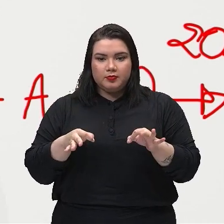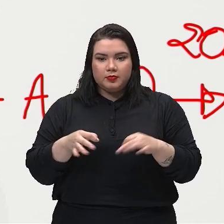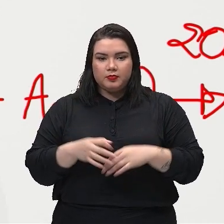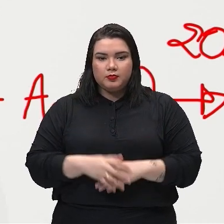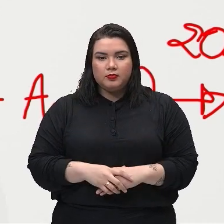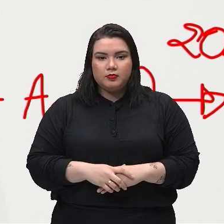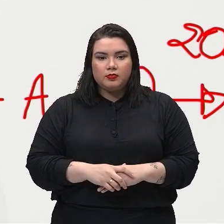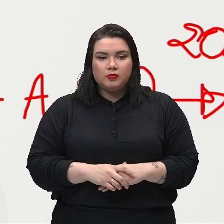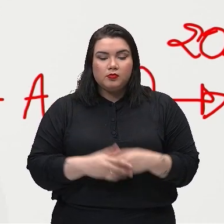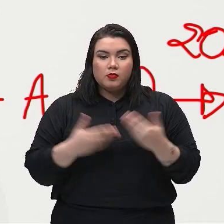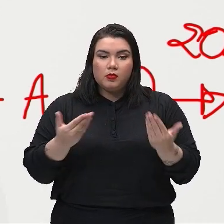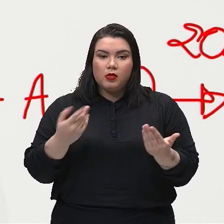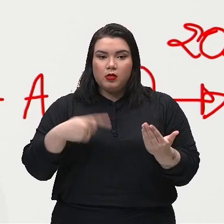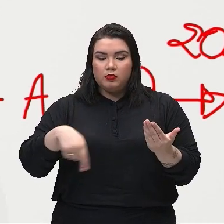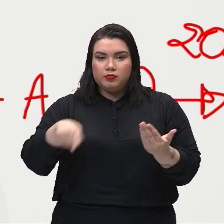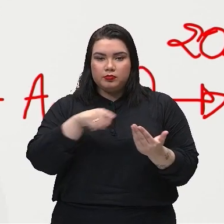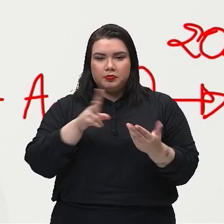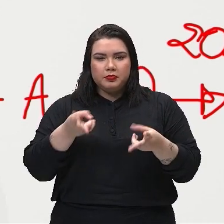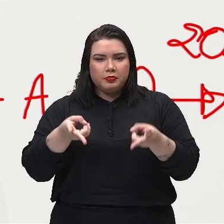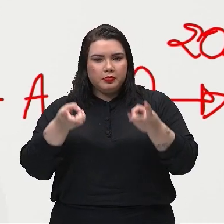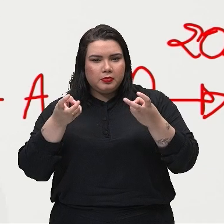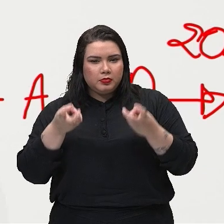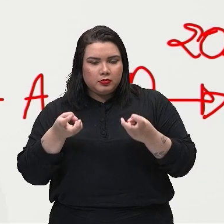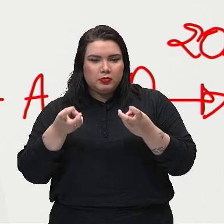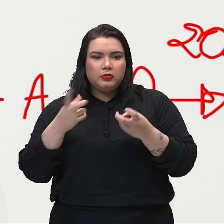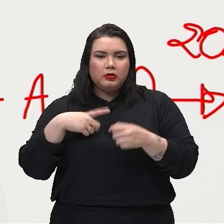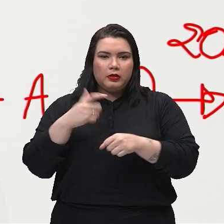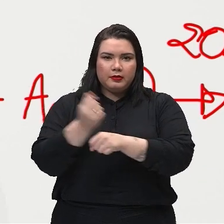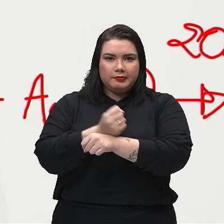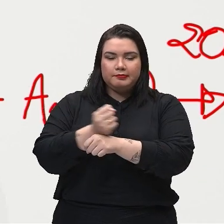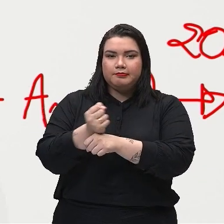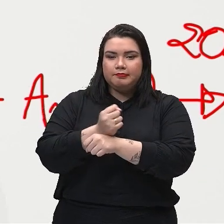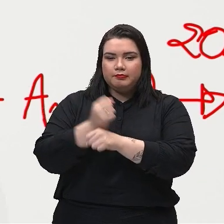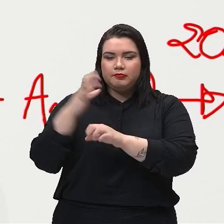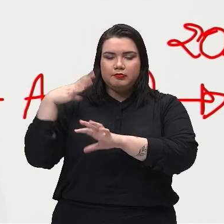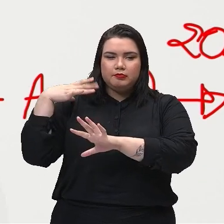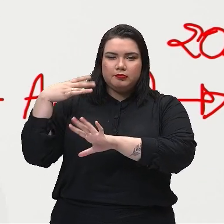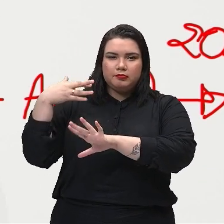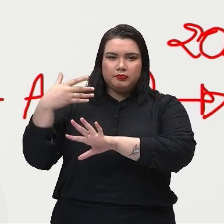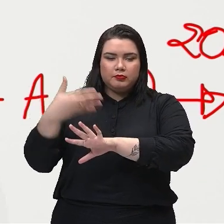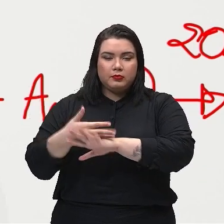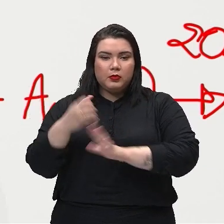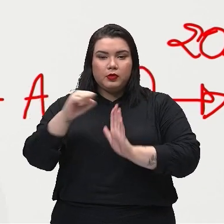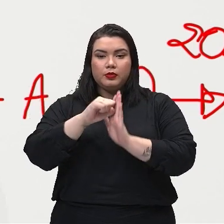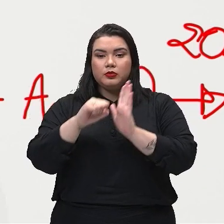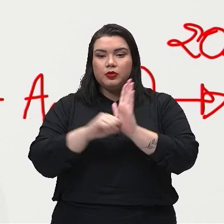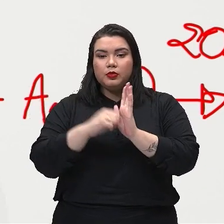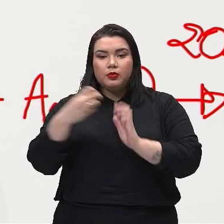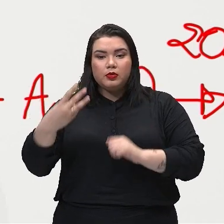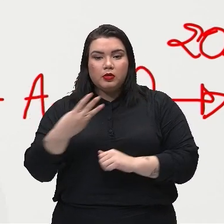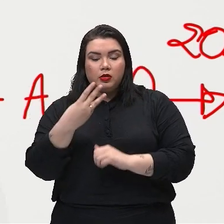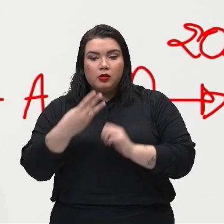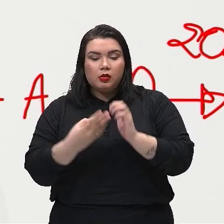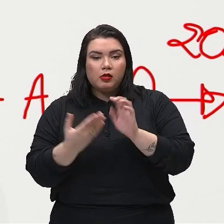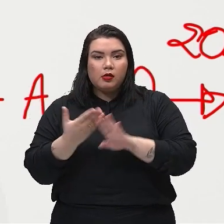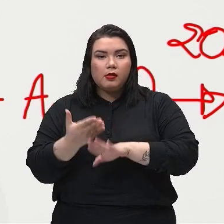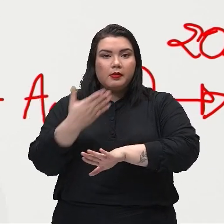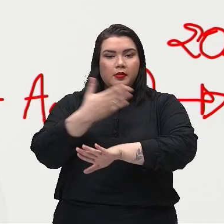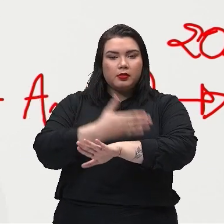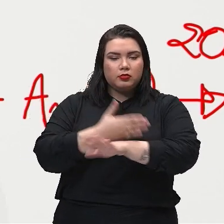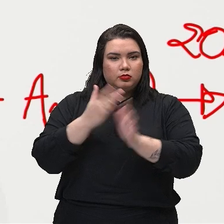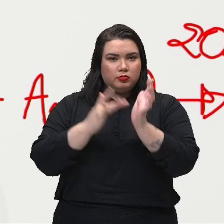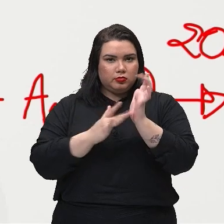Então, como vocês veem aí, faz muito tempo, né? Lá no século 3 antes de Cristo que já